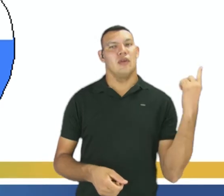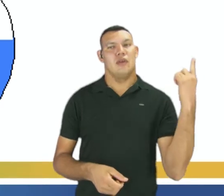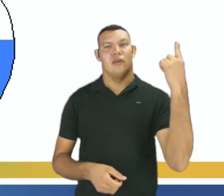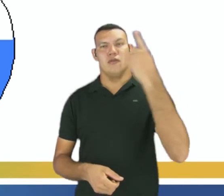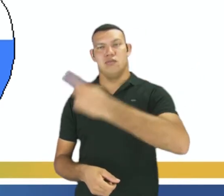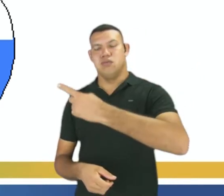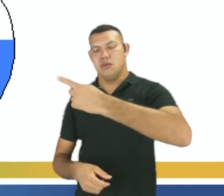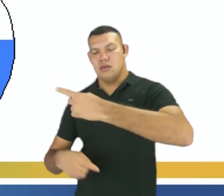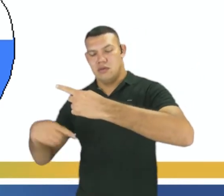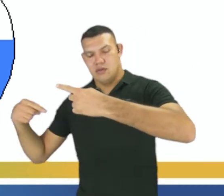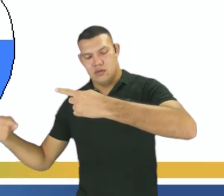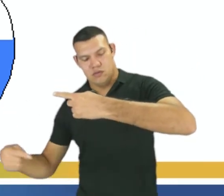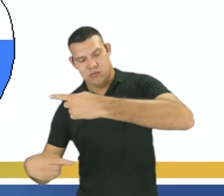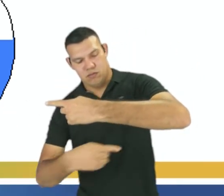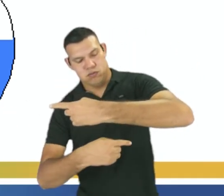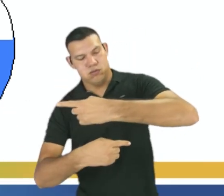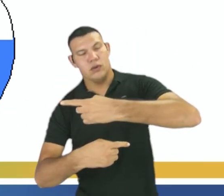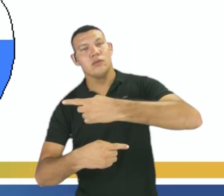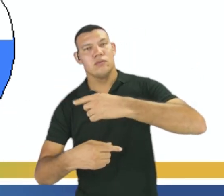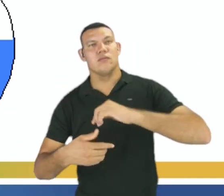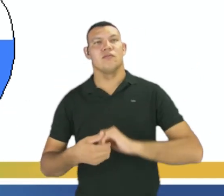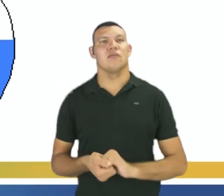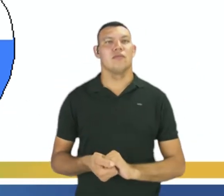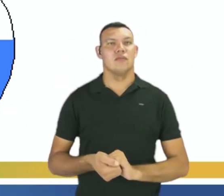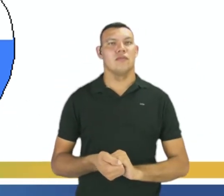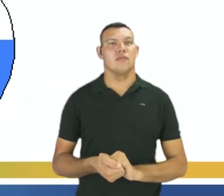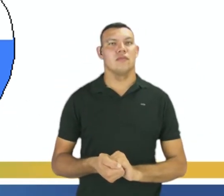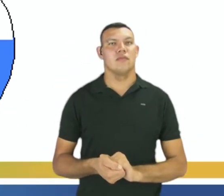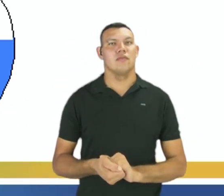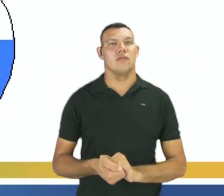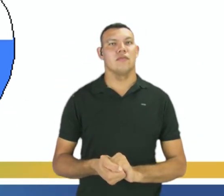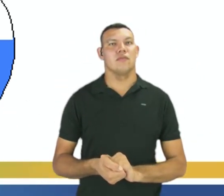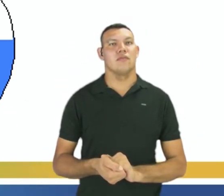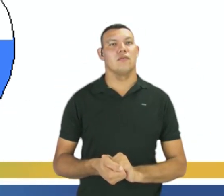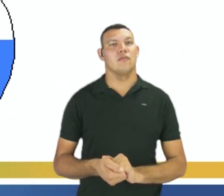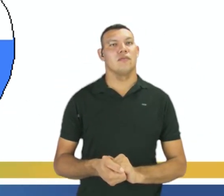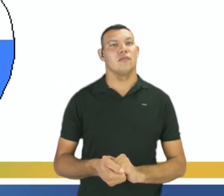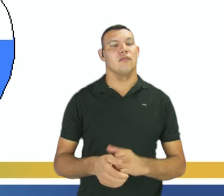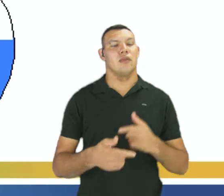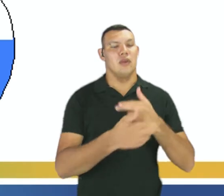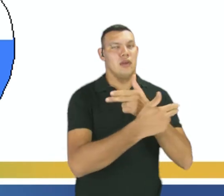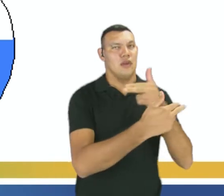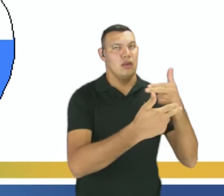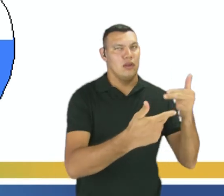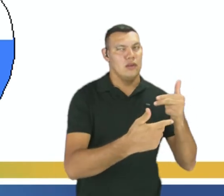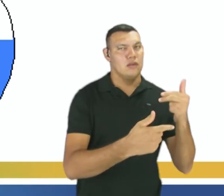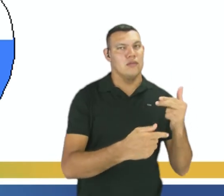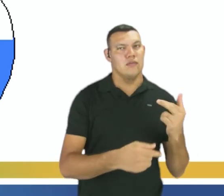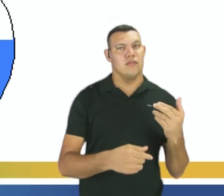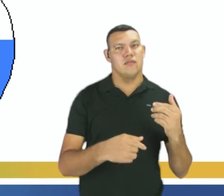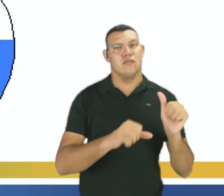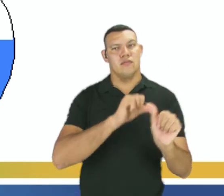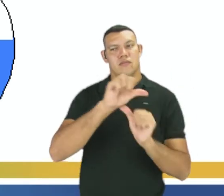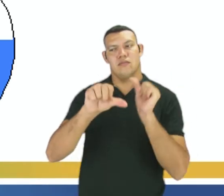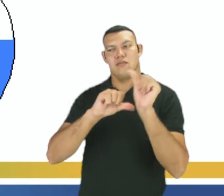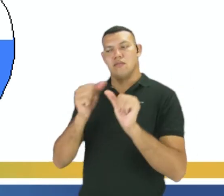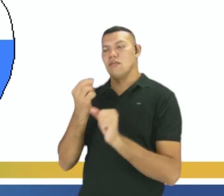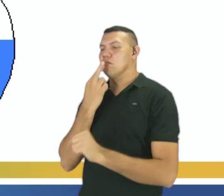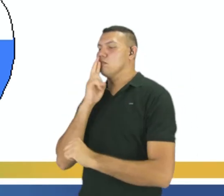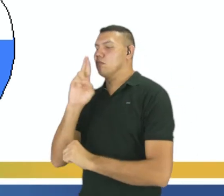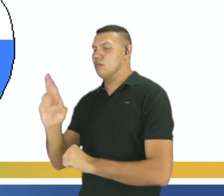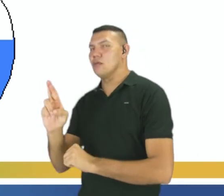é a inversa. Lembrando, reação direta, reagente formando produto. Reação inversa, produto